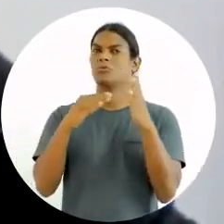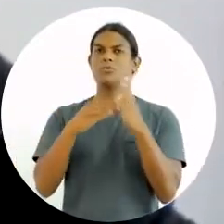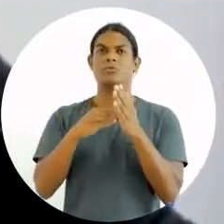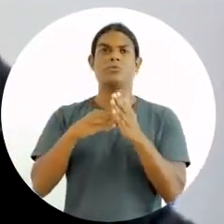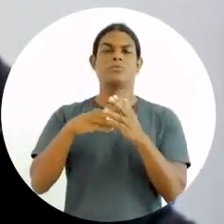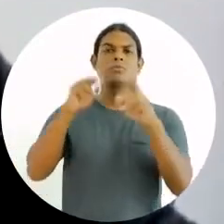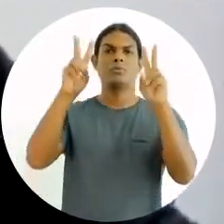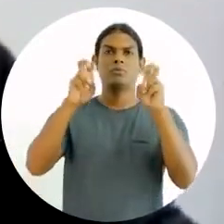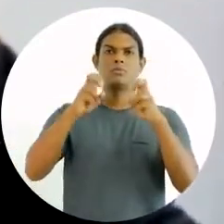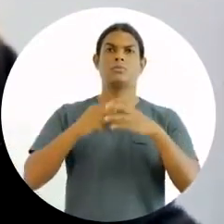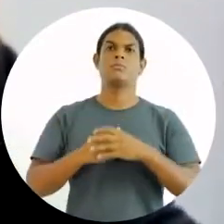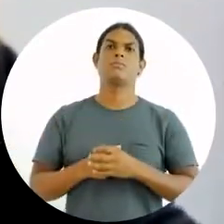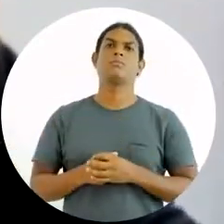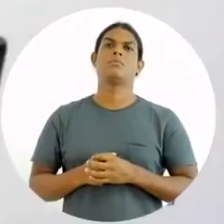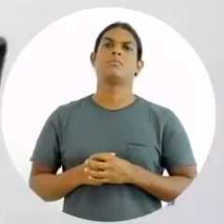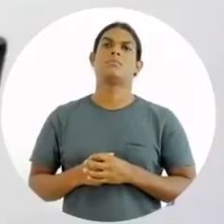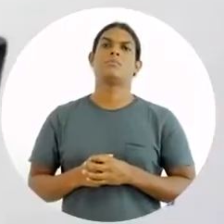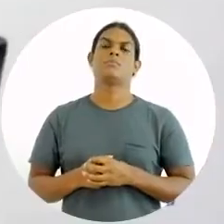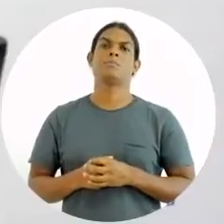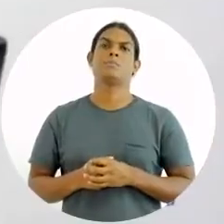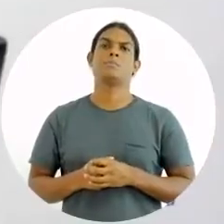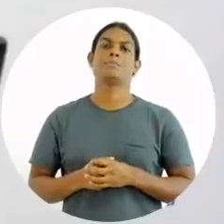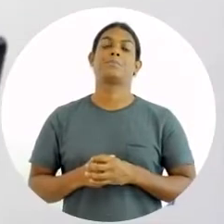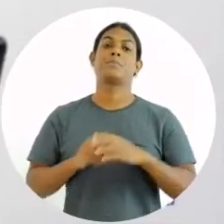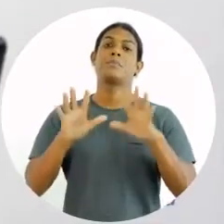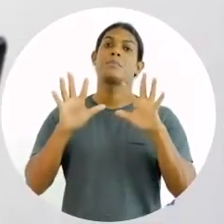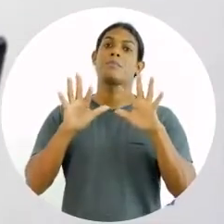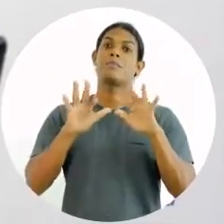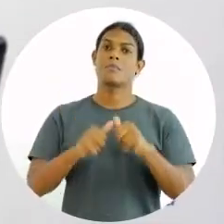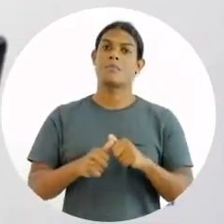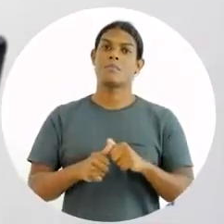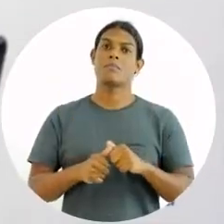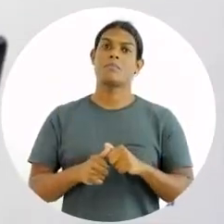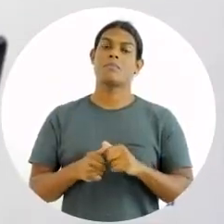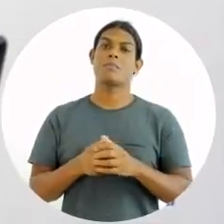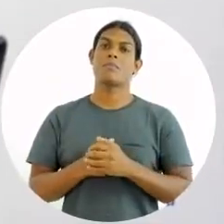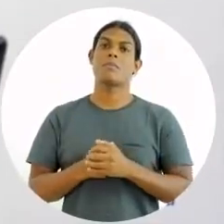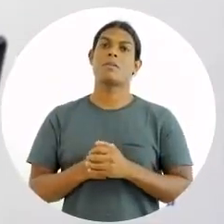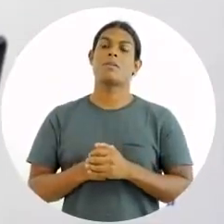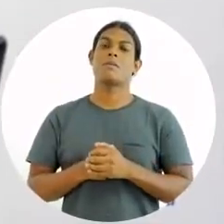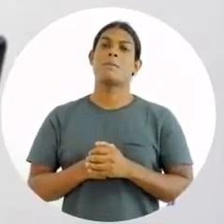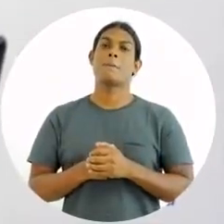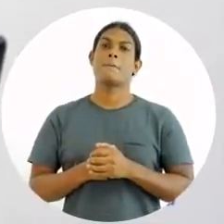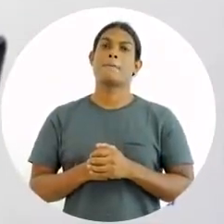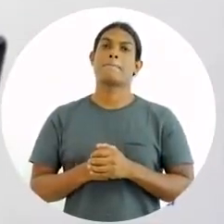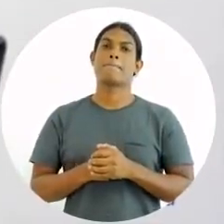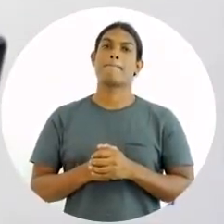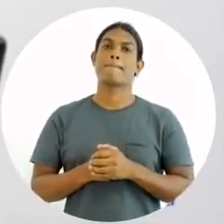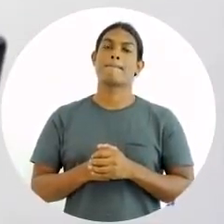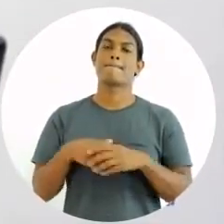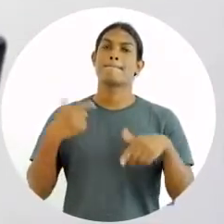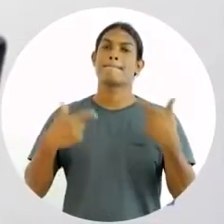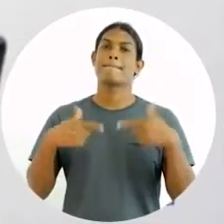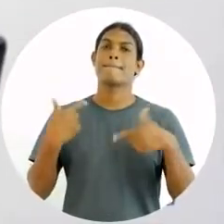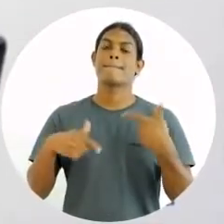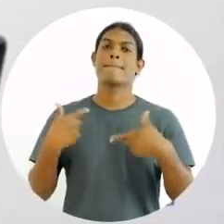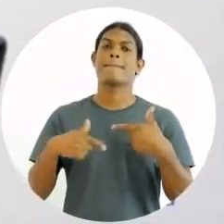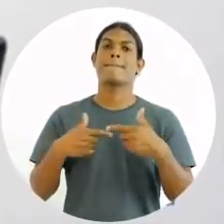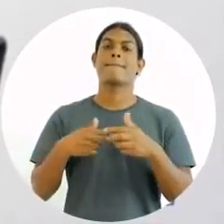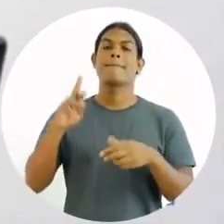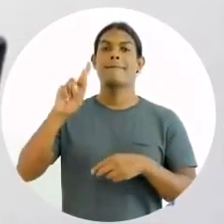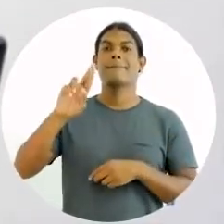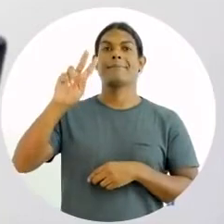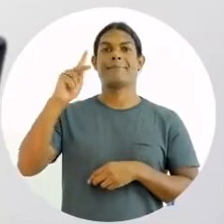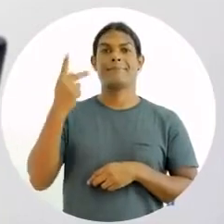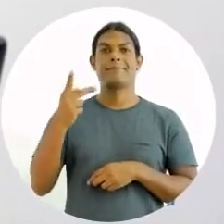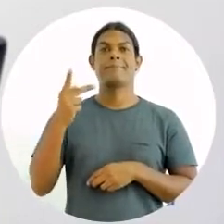processos dessa área. E, por fim, chegamos às políticas de recursos humanos. O que